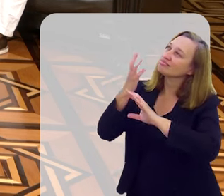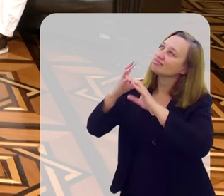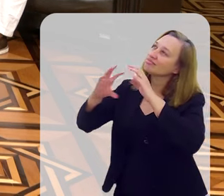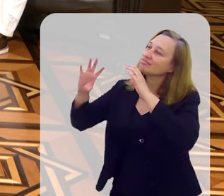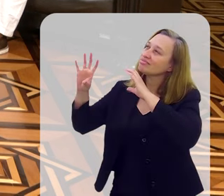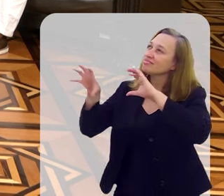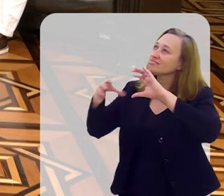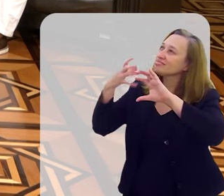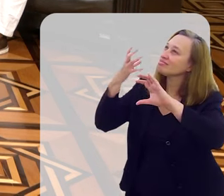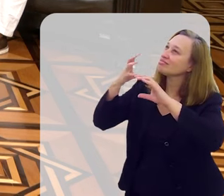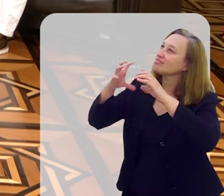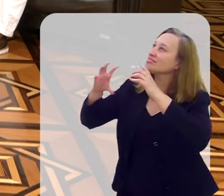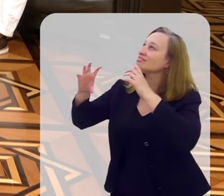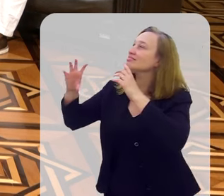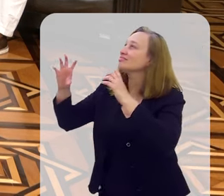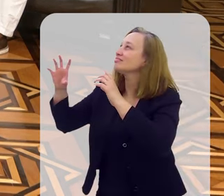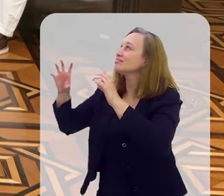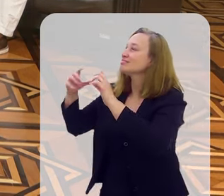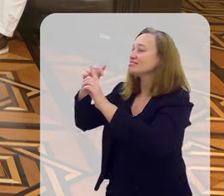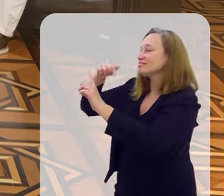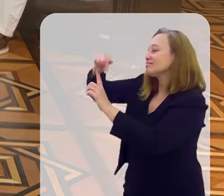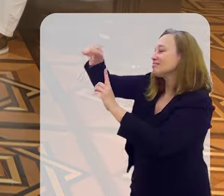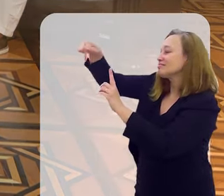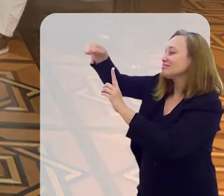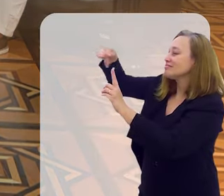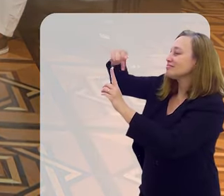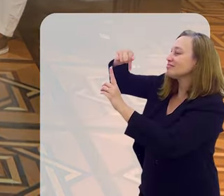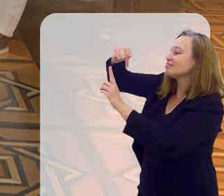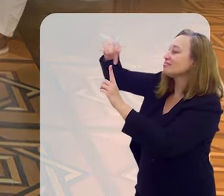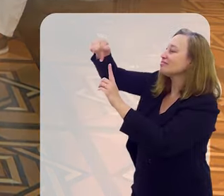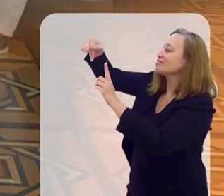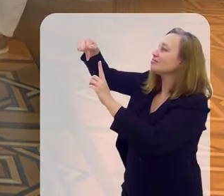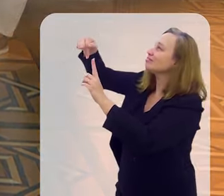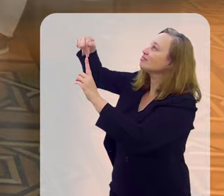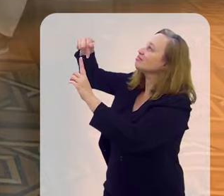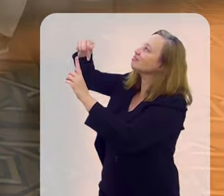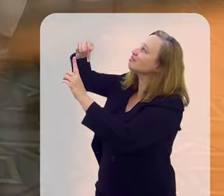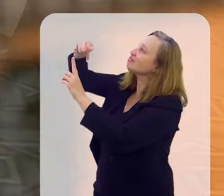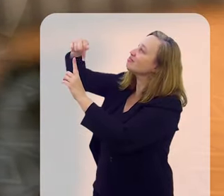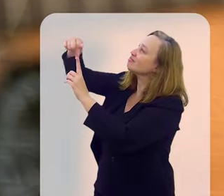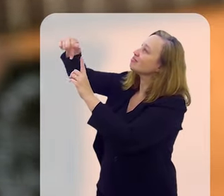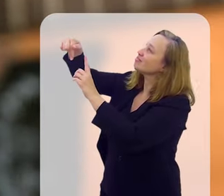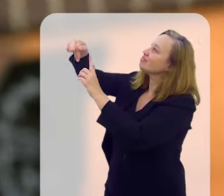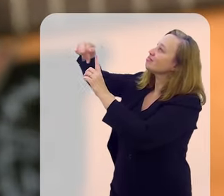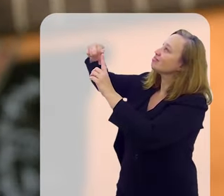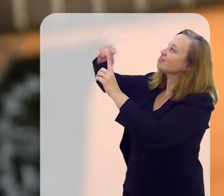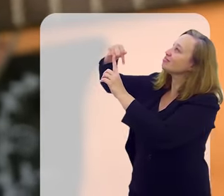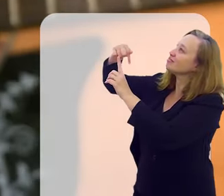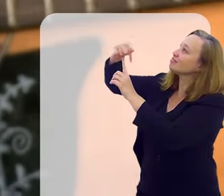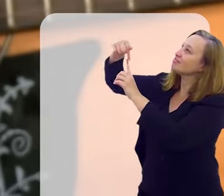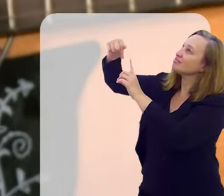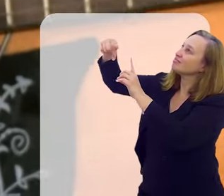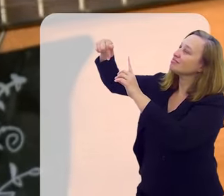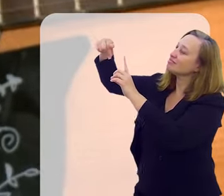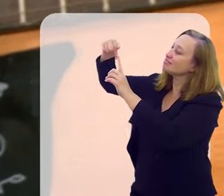Cantamos, santo, santo,